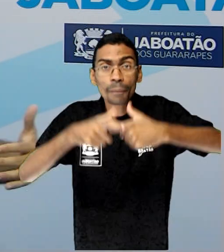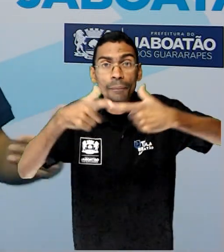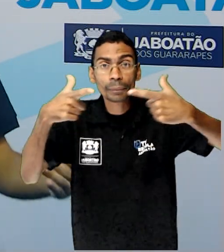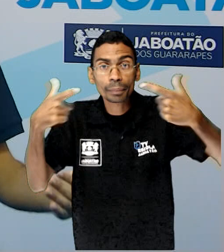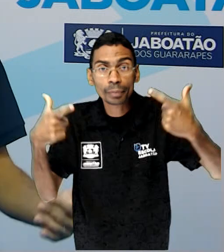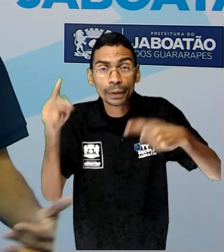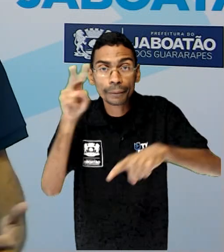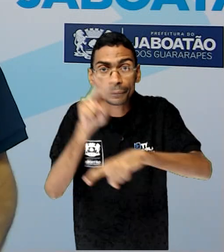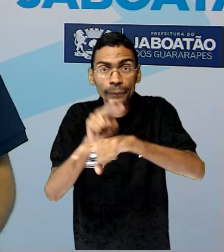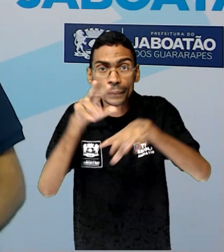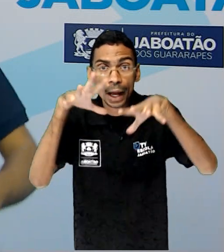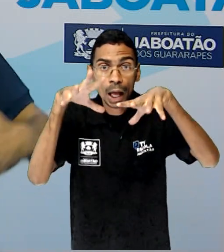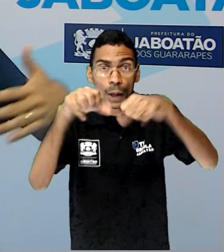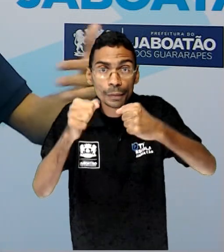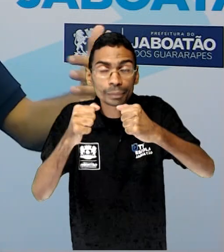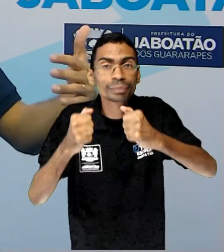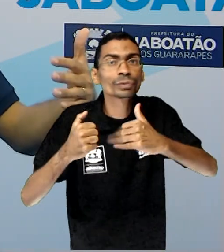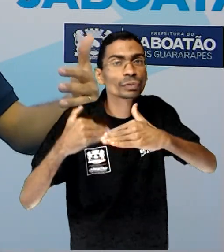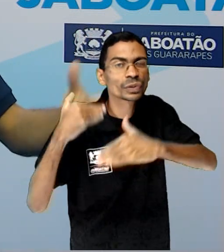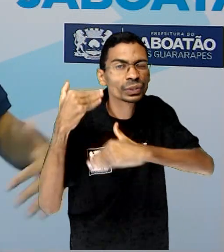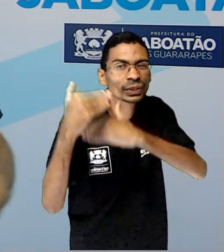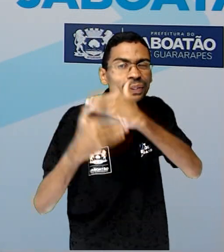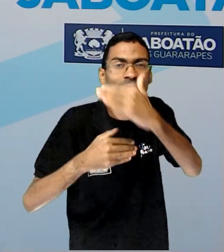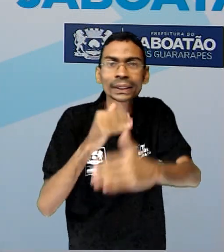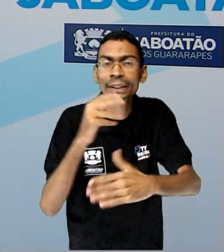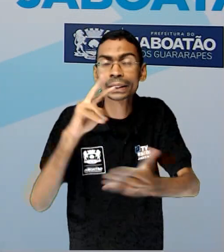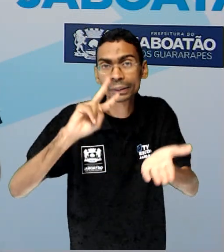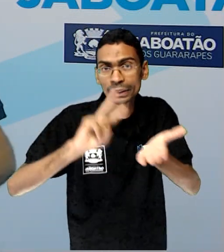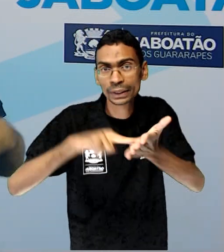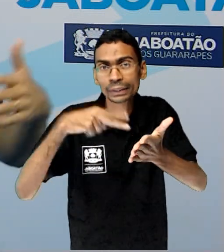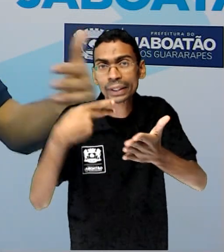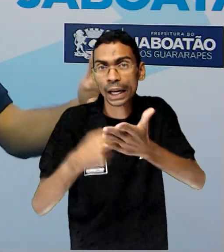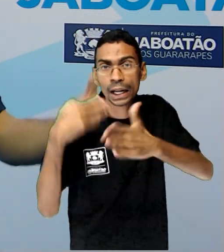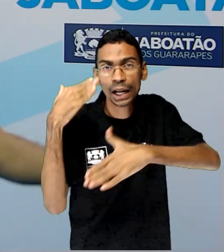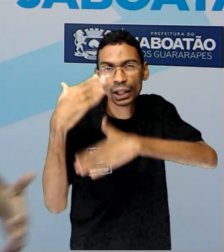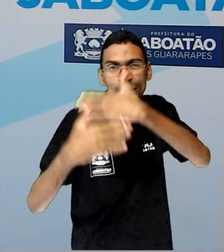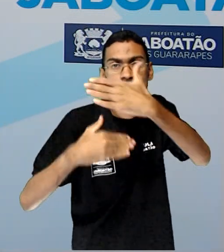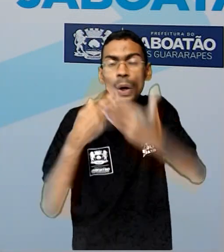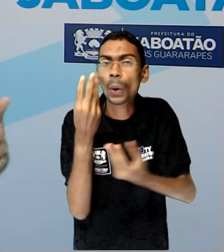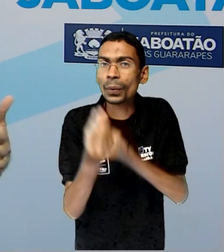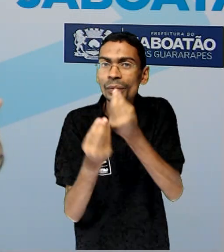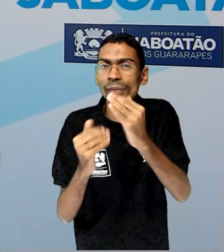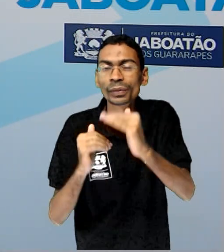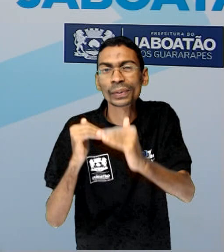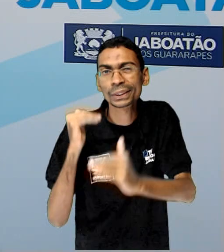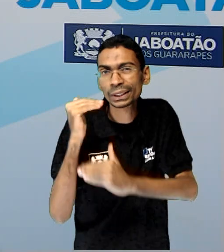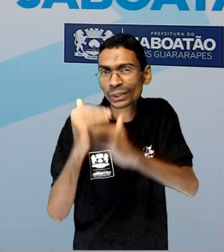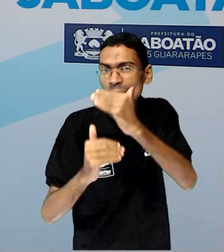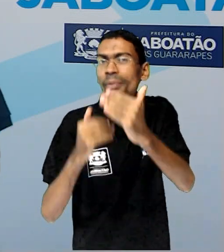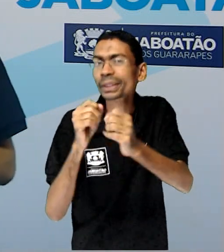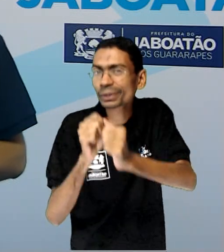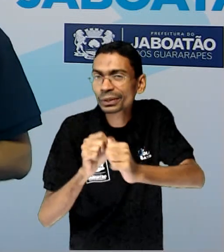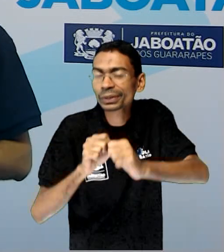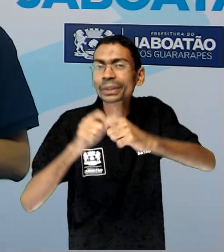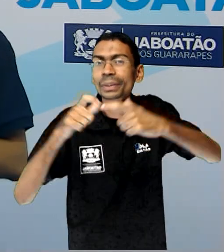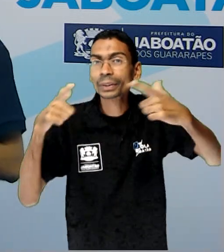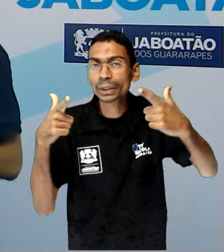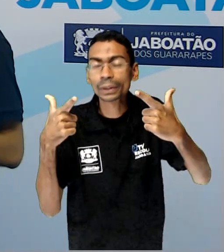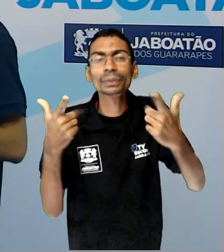Expansão significa o quê? Crescimento, né? Como é que foi esse crescimento? Como é que foi essa expansão? Vamos ver aqui na tela.